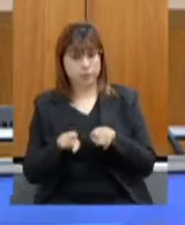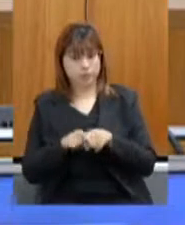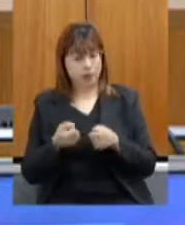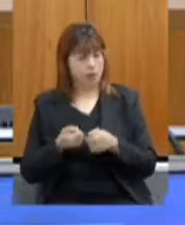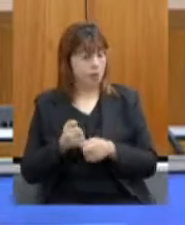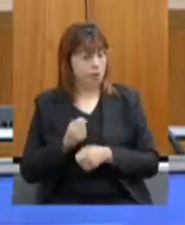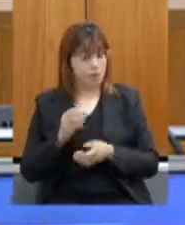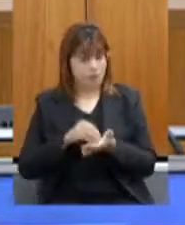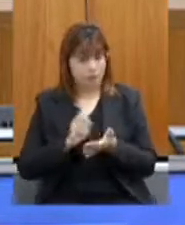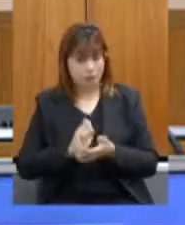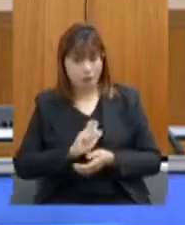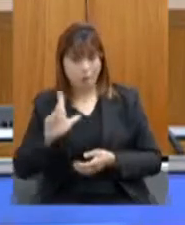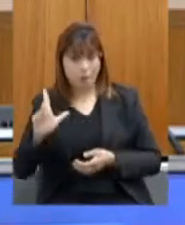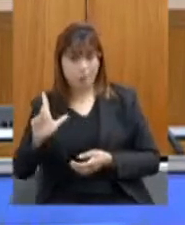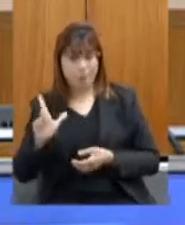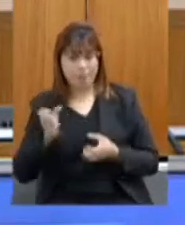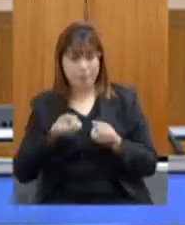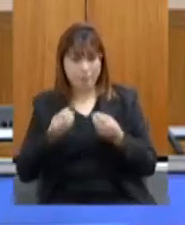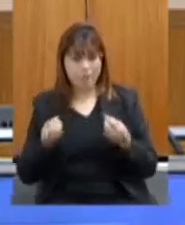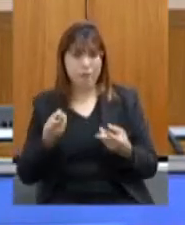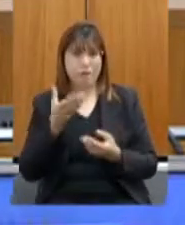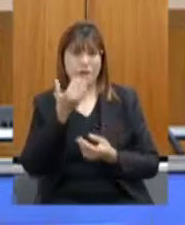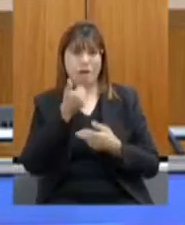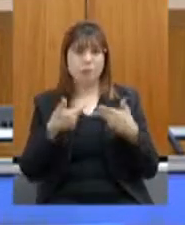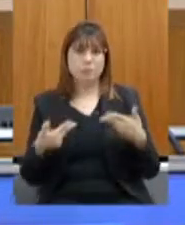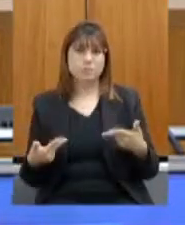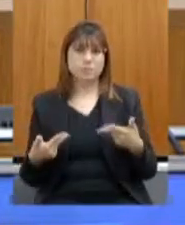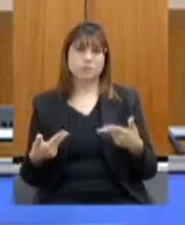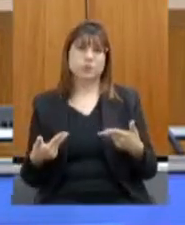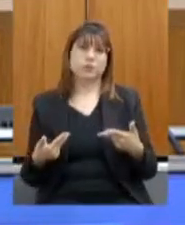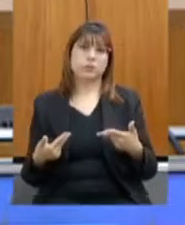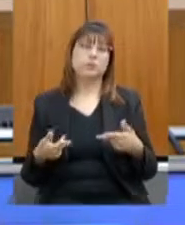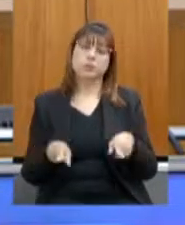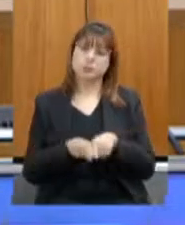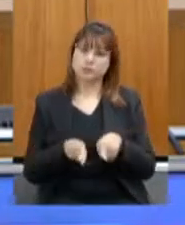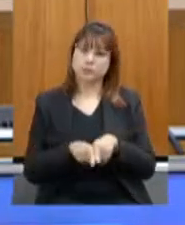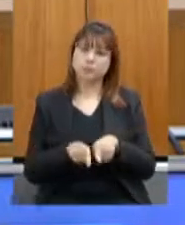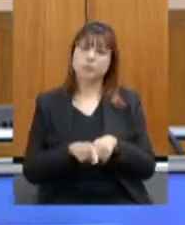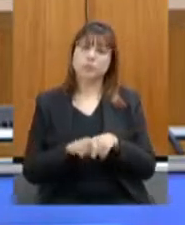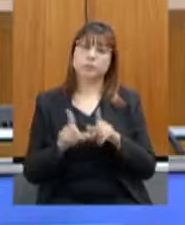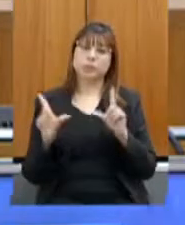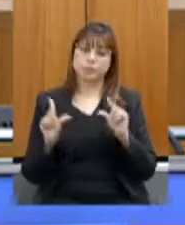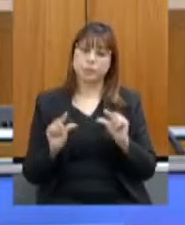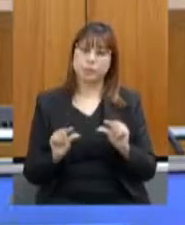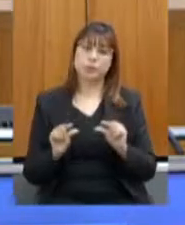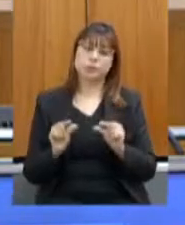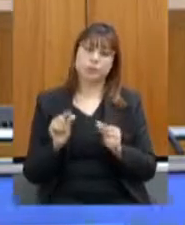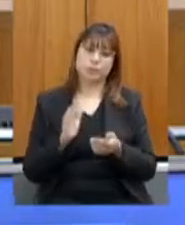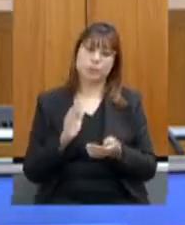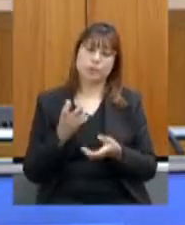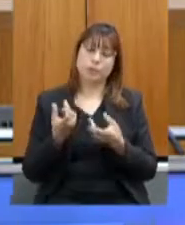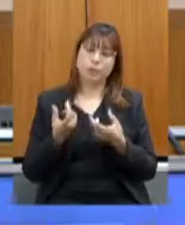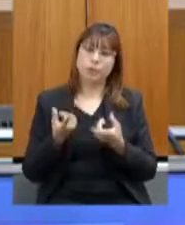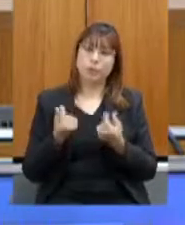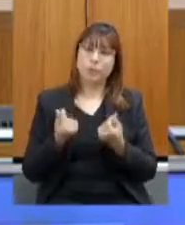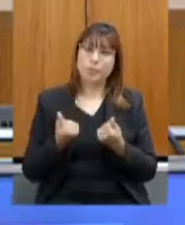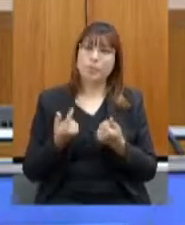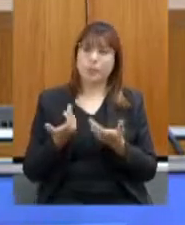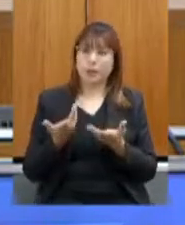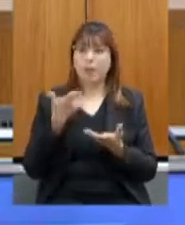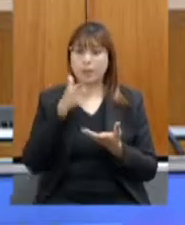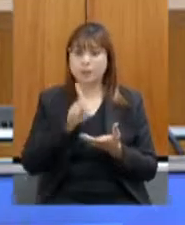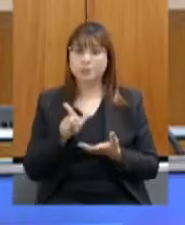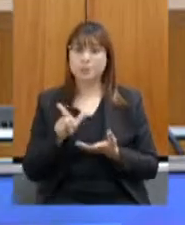quando você aumenta a oferta de alimentos nós vamos ter também uma redução do preço e assim que as famílias tenham mais